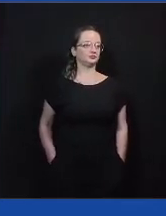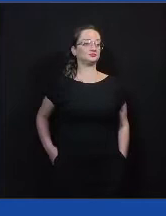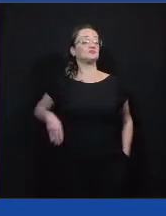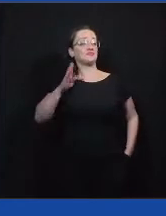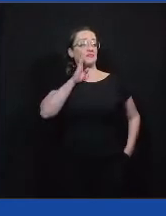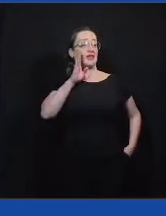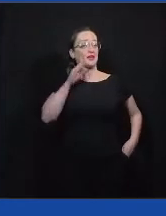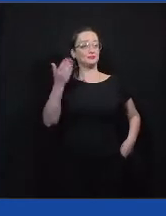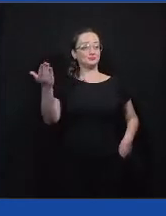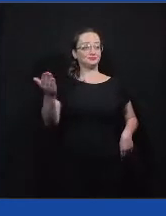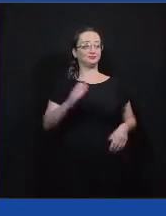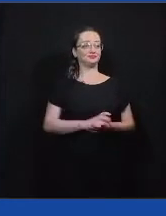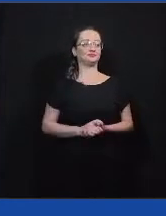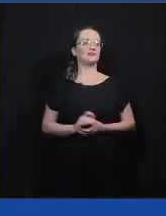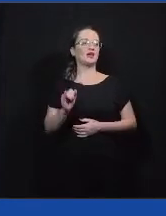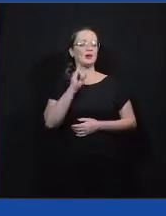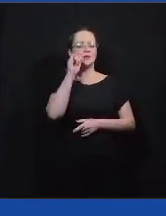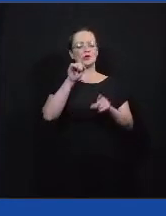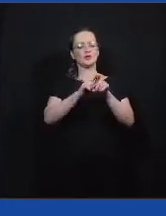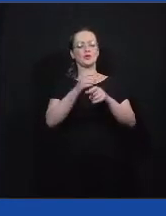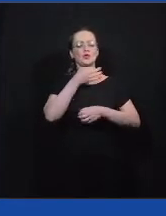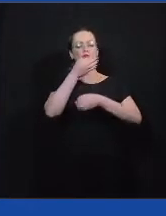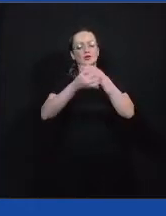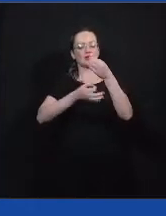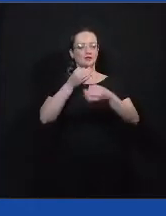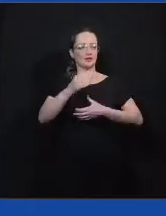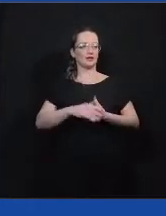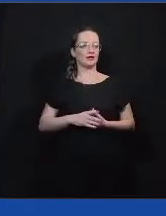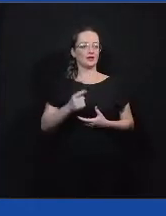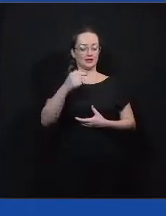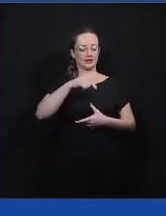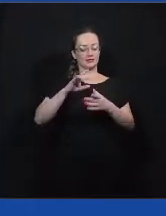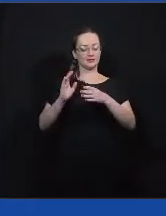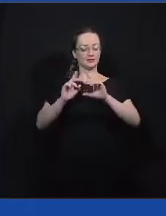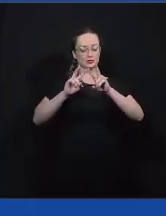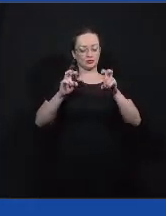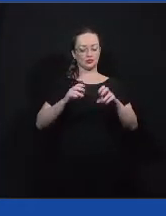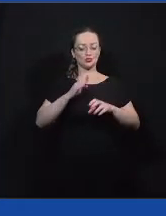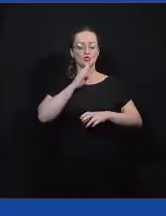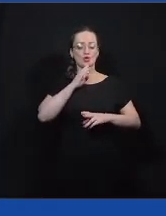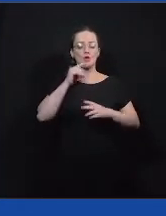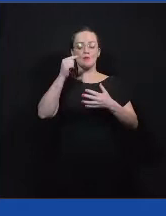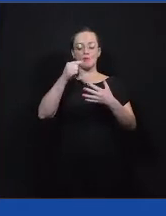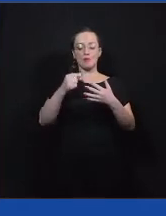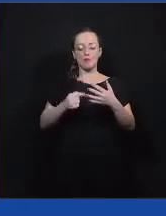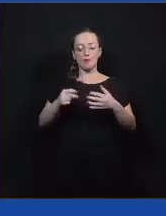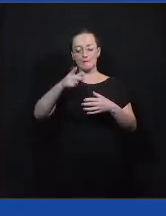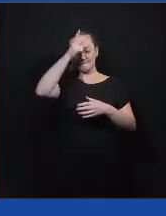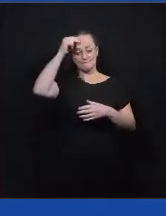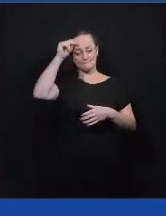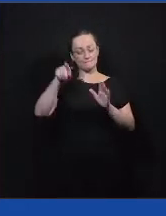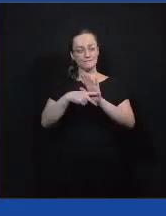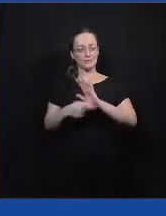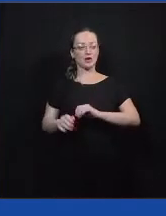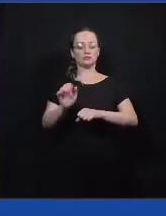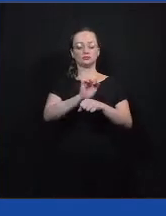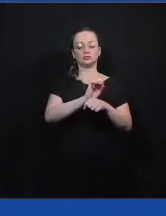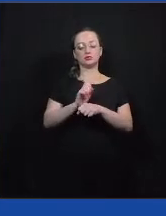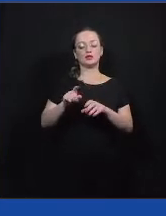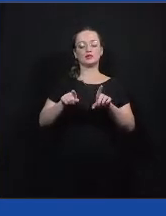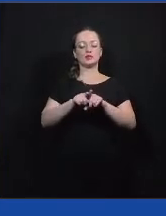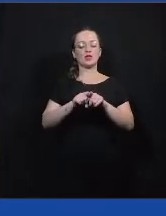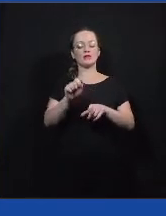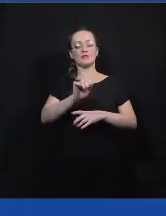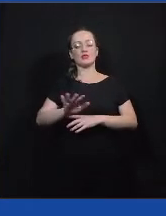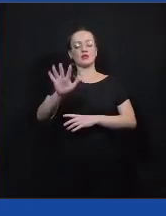E é muito importante comentar também que dentro disso a gente conheceu vários órgãos municipais, estaduais ou federais, que